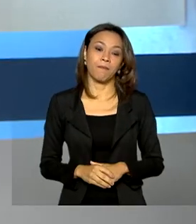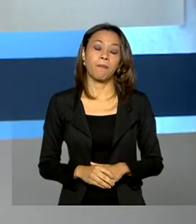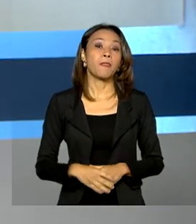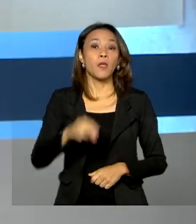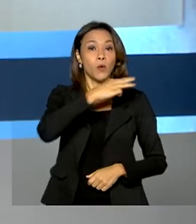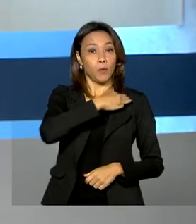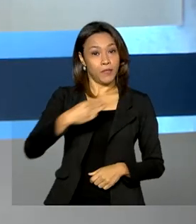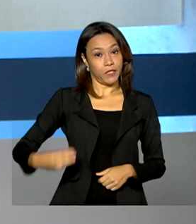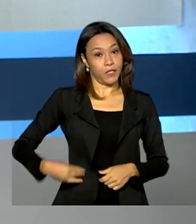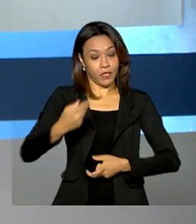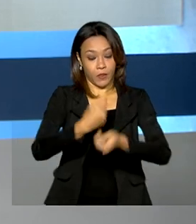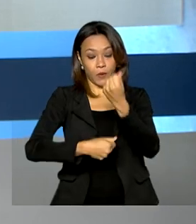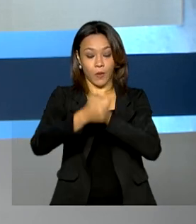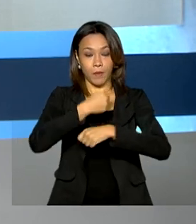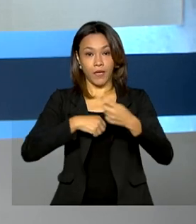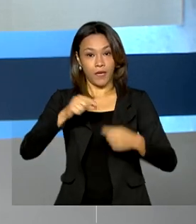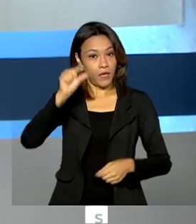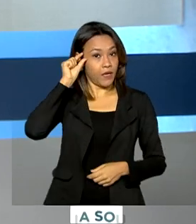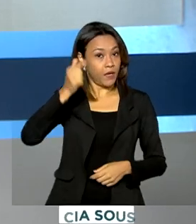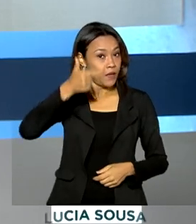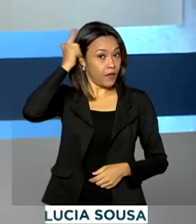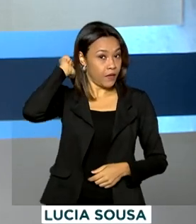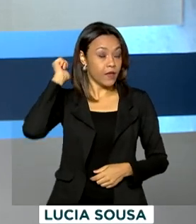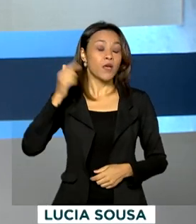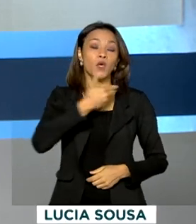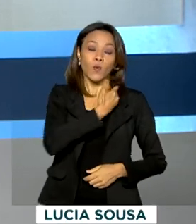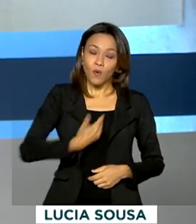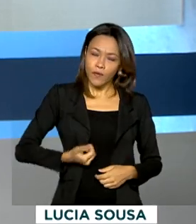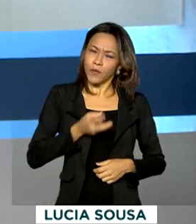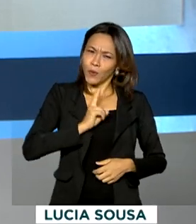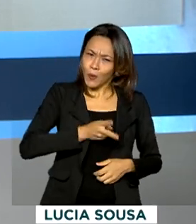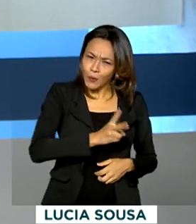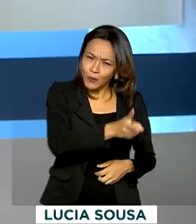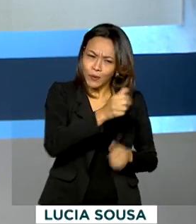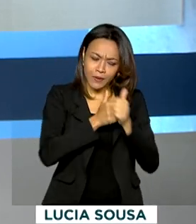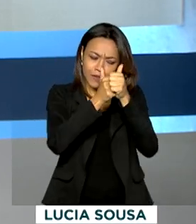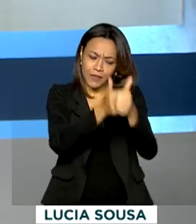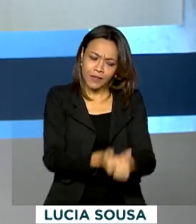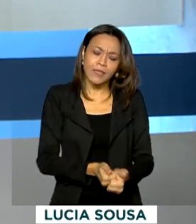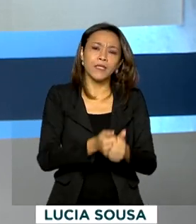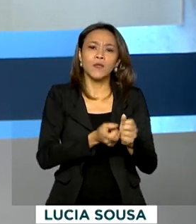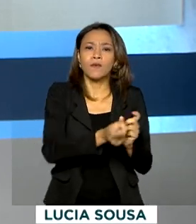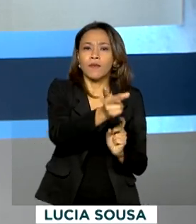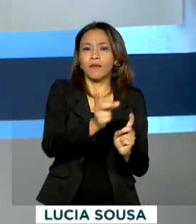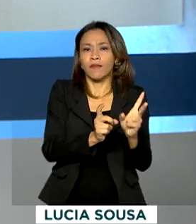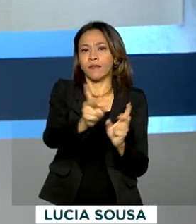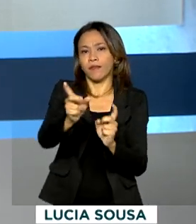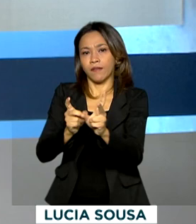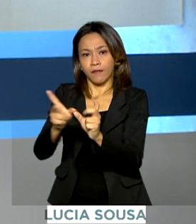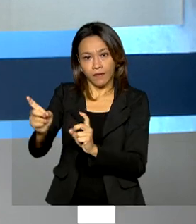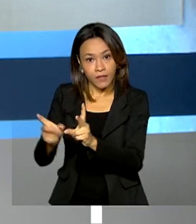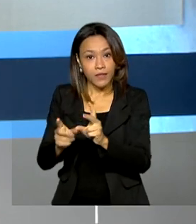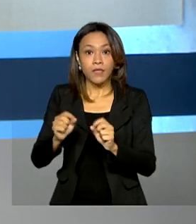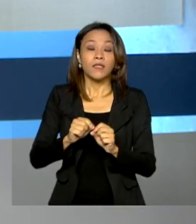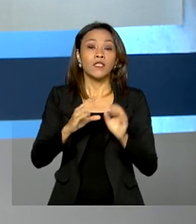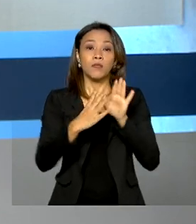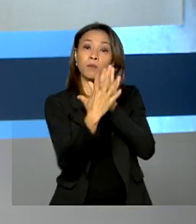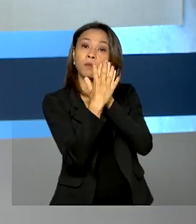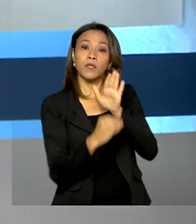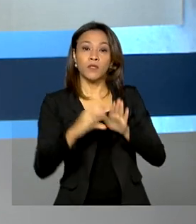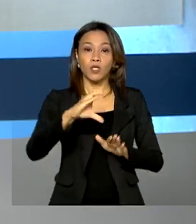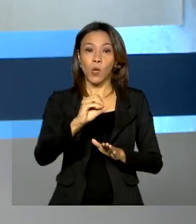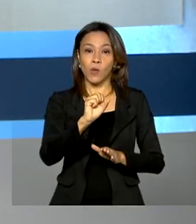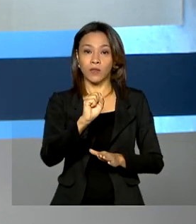ministro da Economia, Paulo Guedes, disse que o governo continua seguindo a agenda de privatizações e concessões para a recuperação da